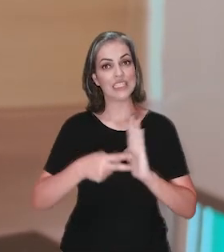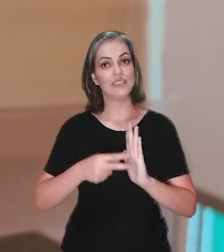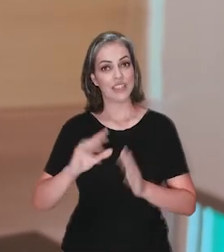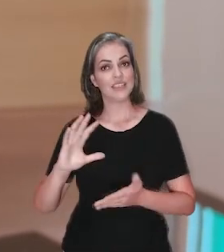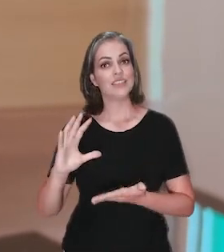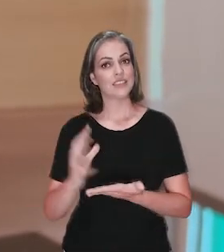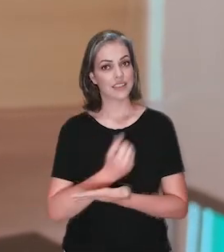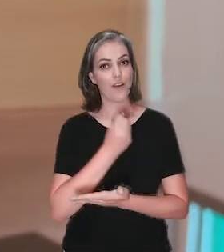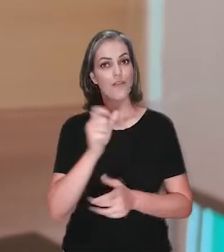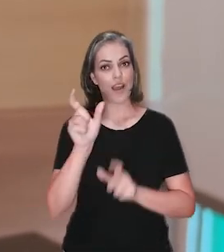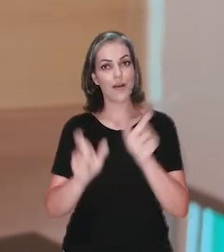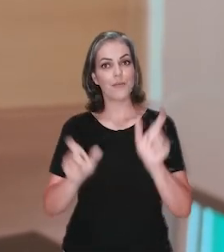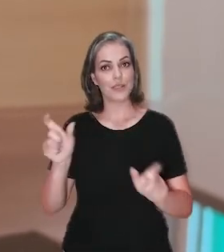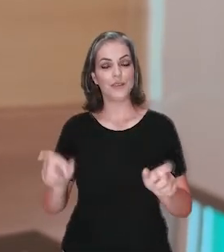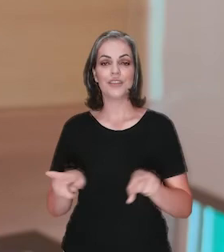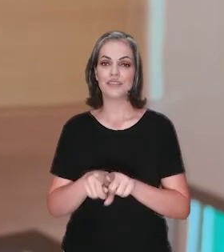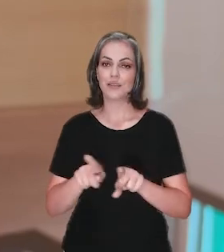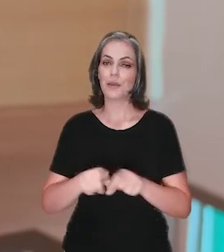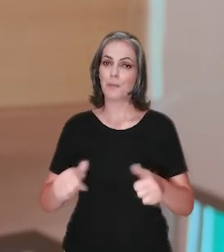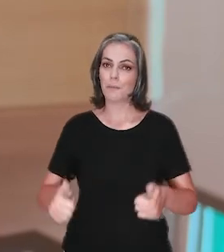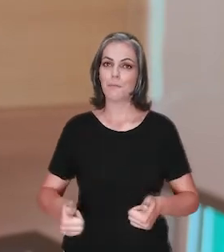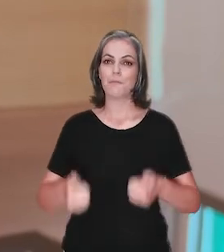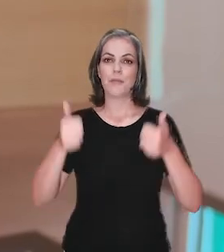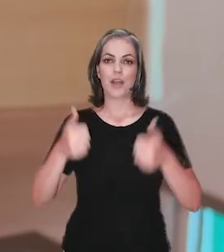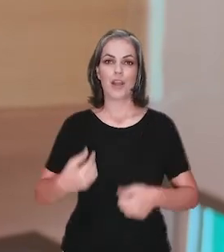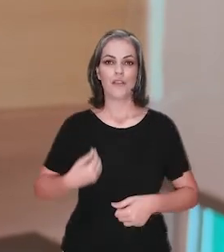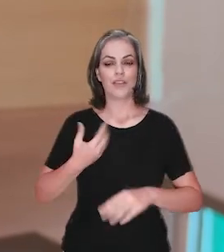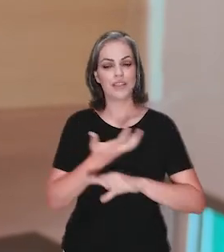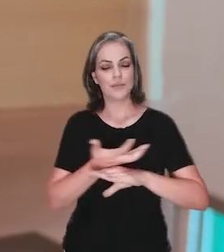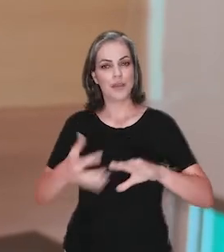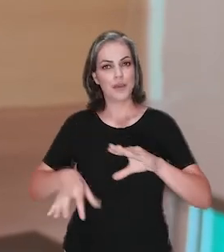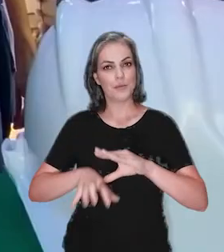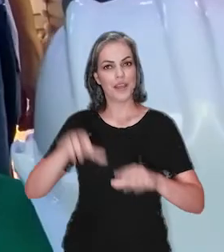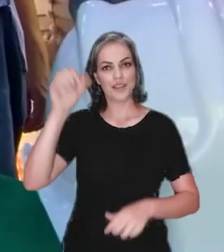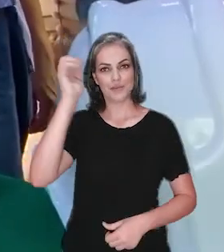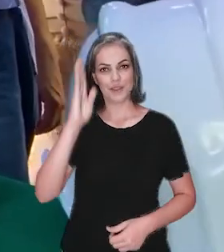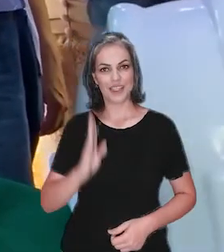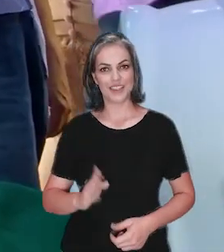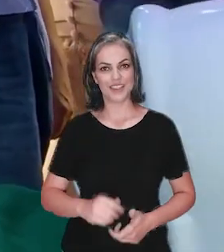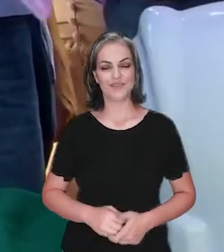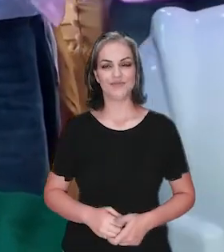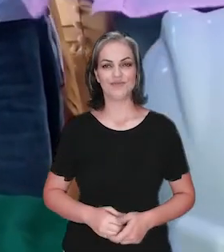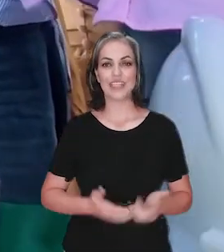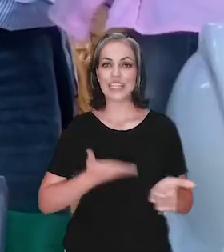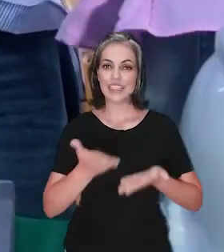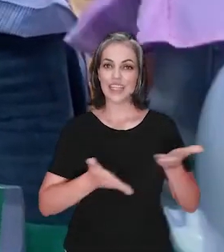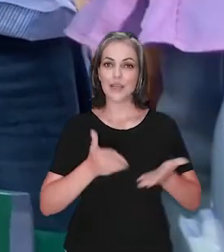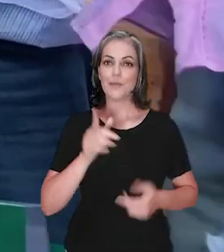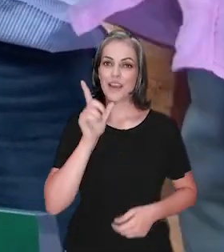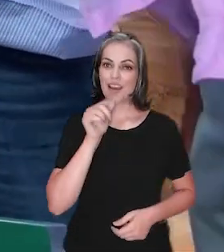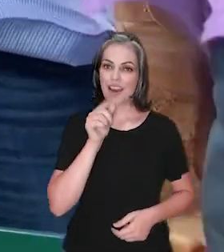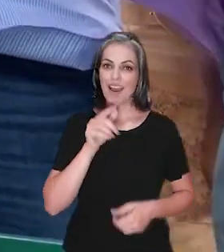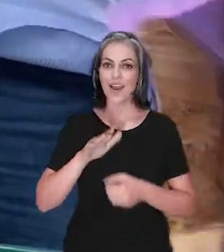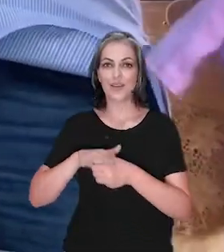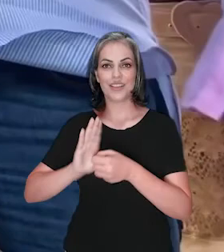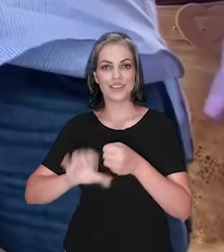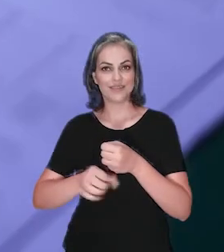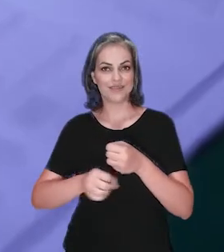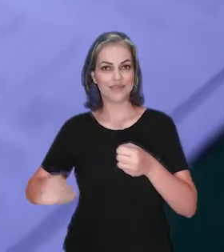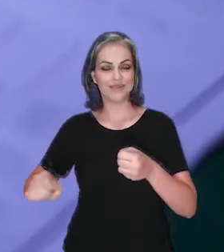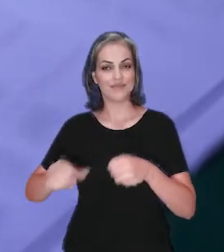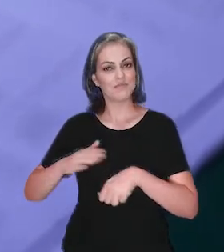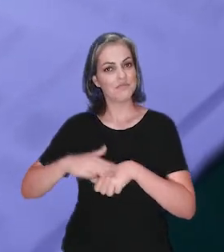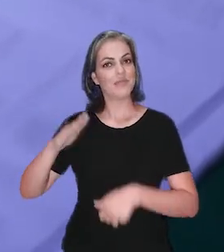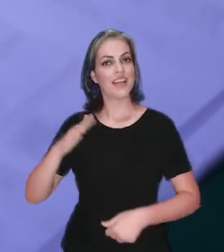vidas e também melhorando em muito as condições ambientais do nosso país. Tratamento de água, saneamento e